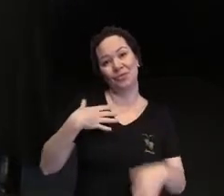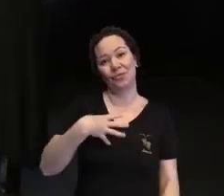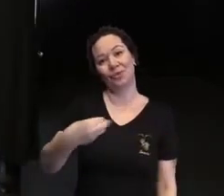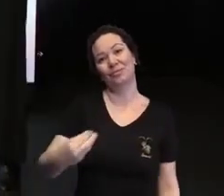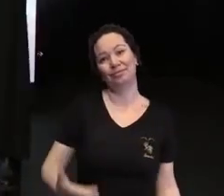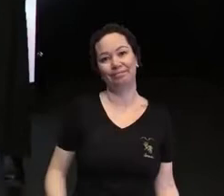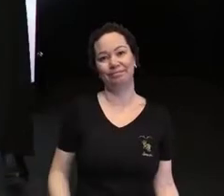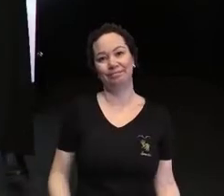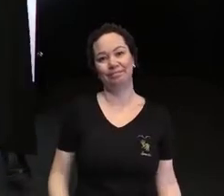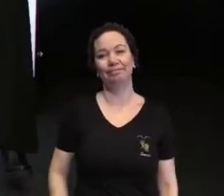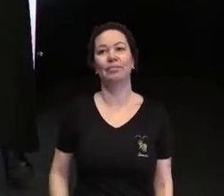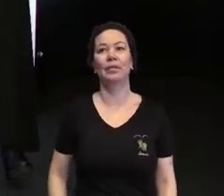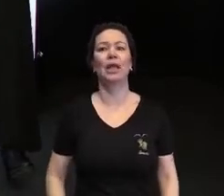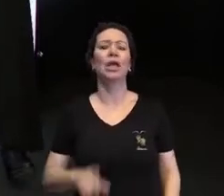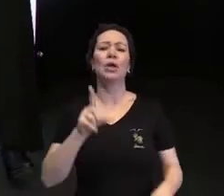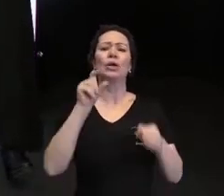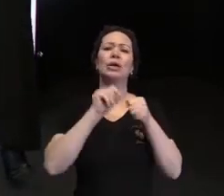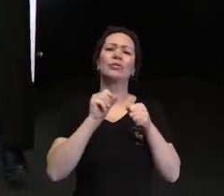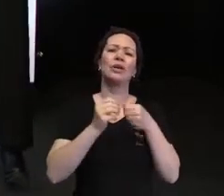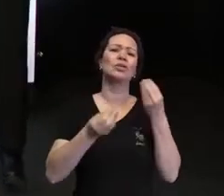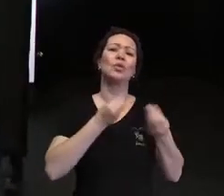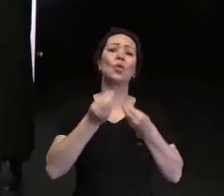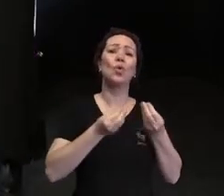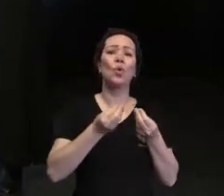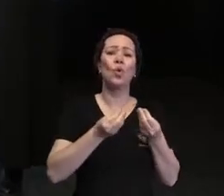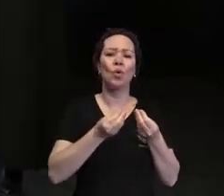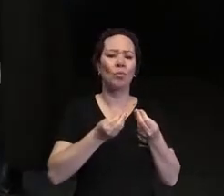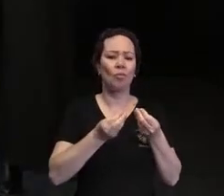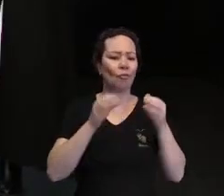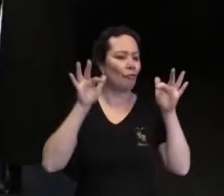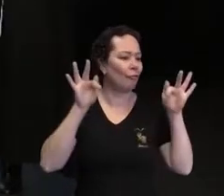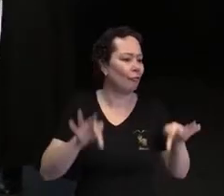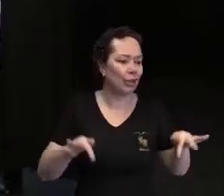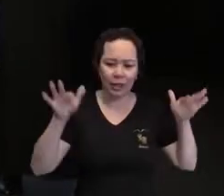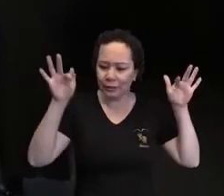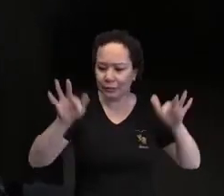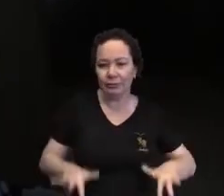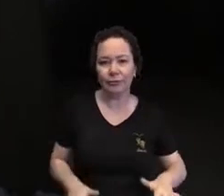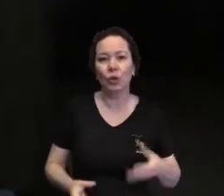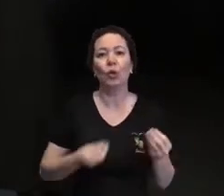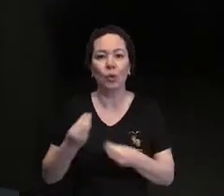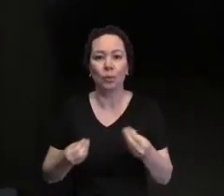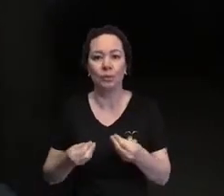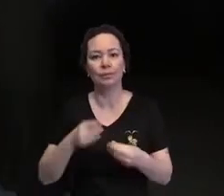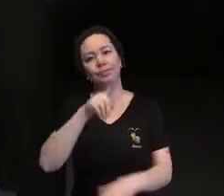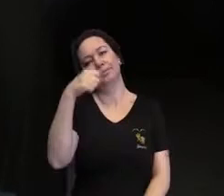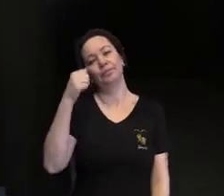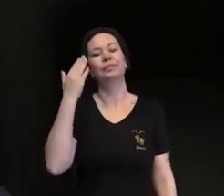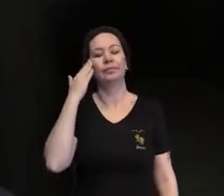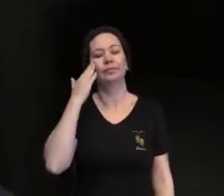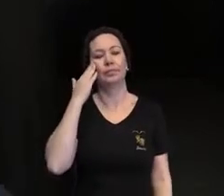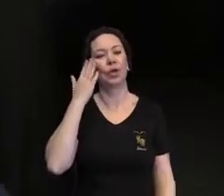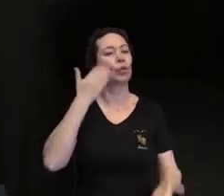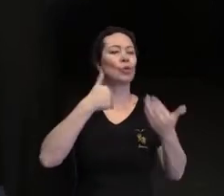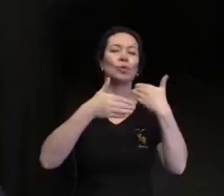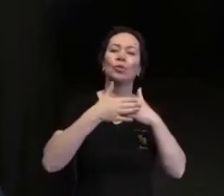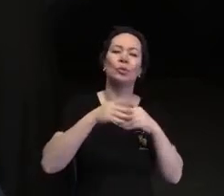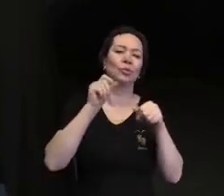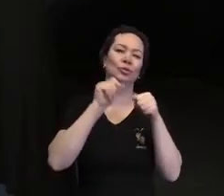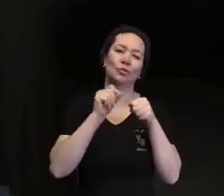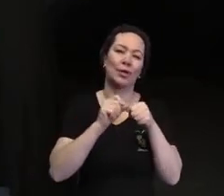E o que a gente faz? Como é que a gente sai dessa encruzilhada? É preciso entender que todos nós temos viés inconscientes. Eu,